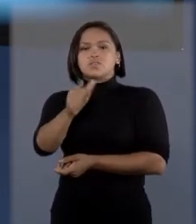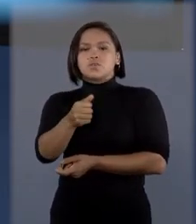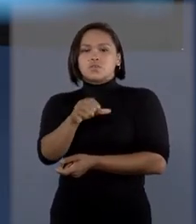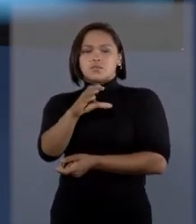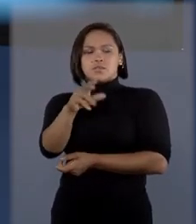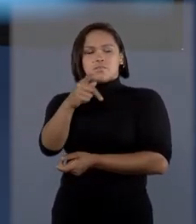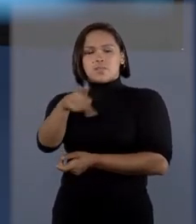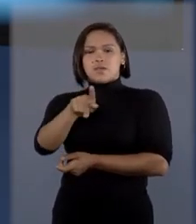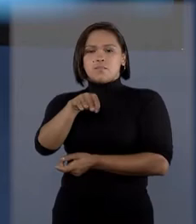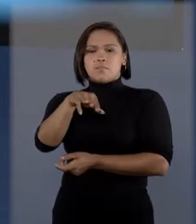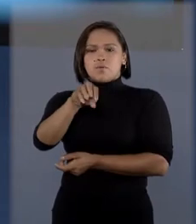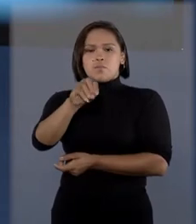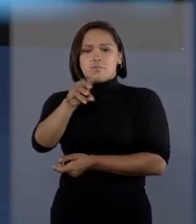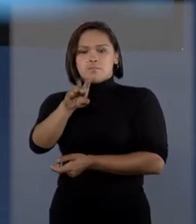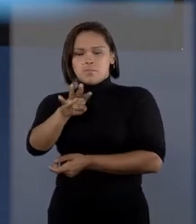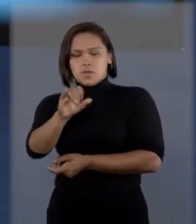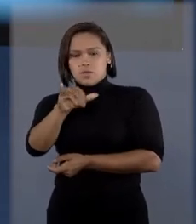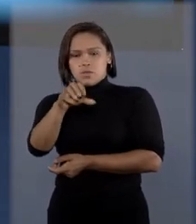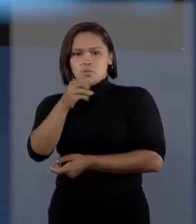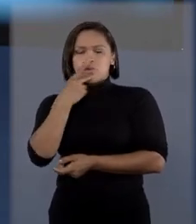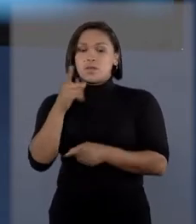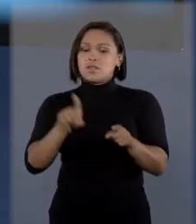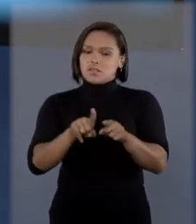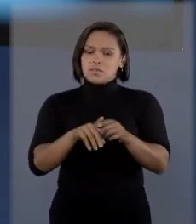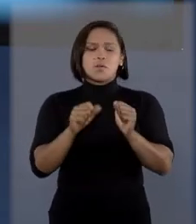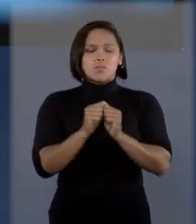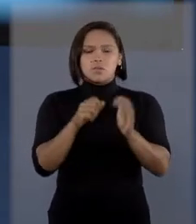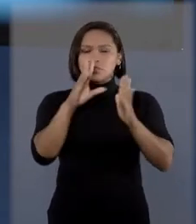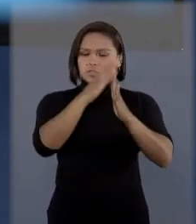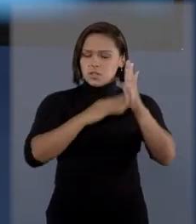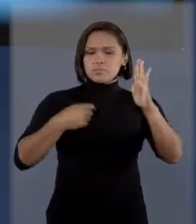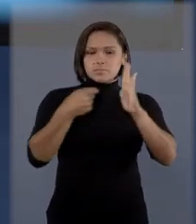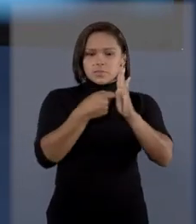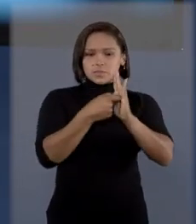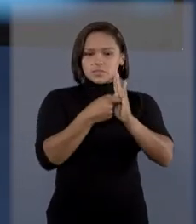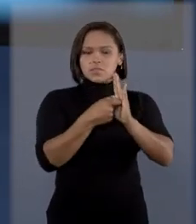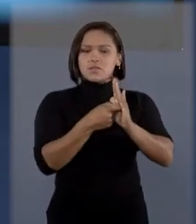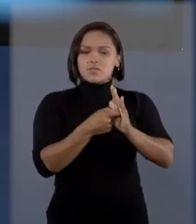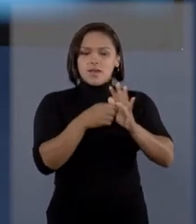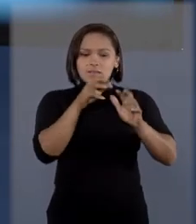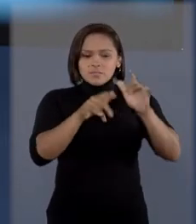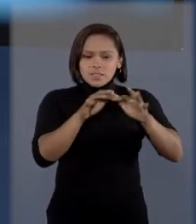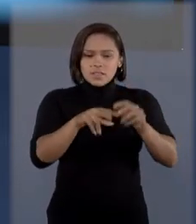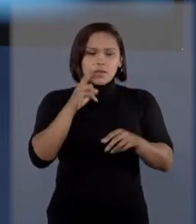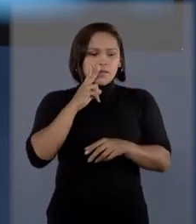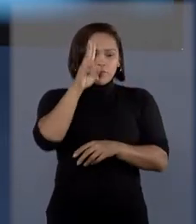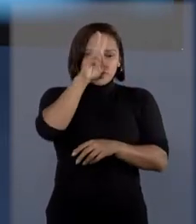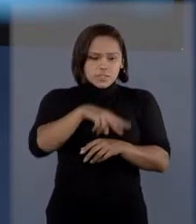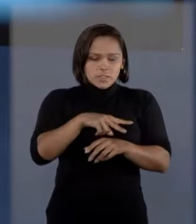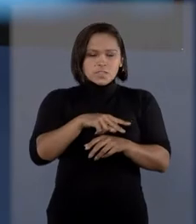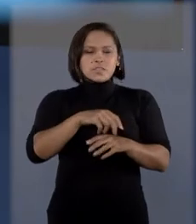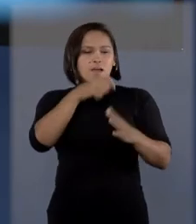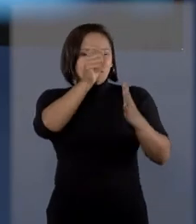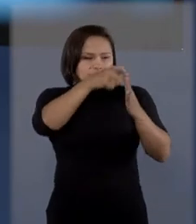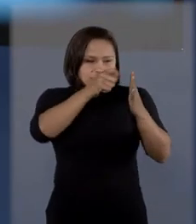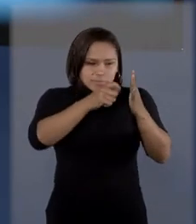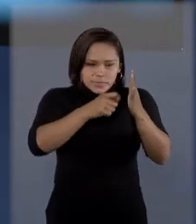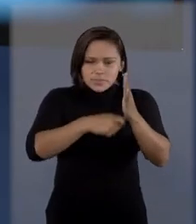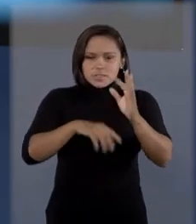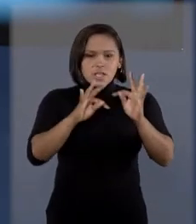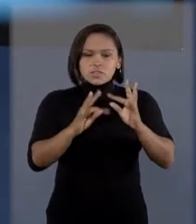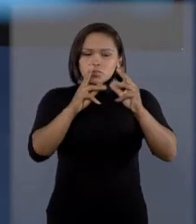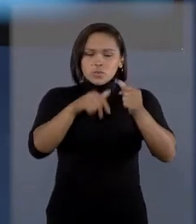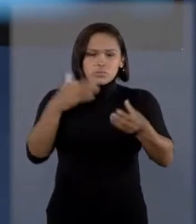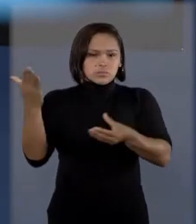Mobile. Nele também é possível peticionar eletronicamente, visualizar e gerenciar arquivos e peças